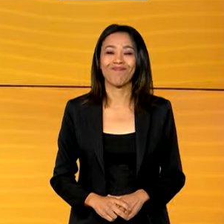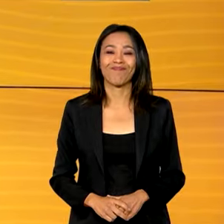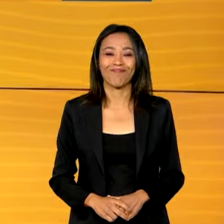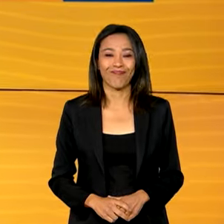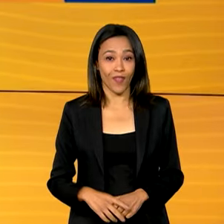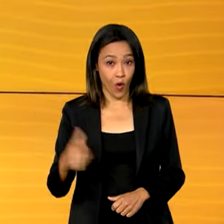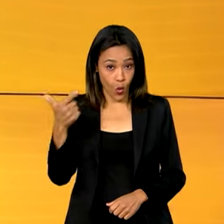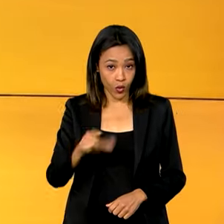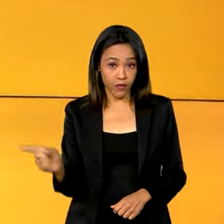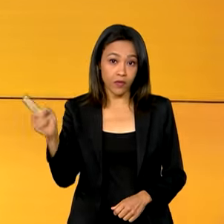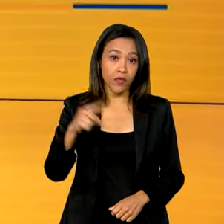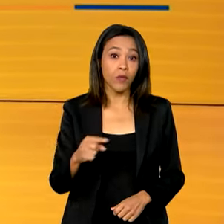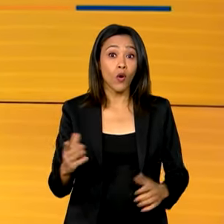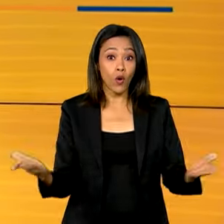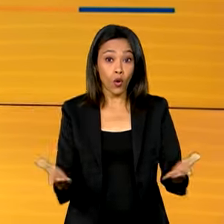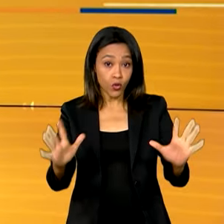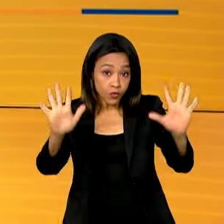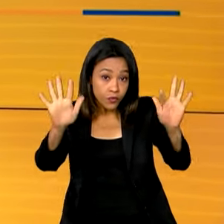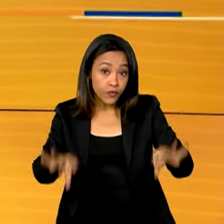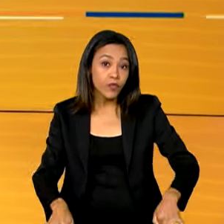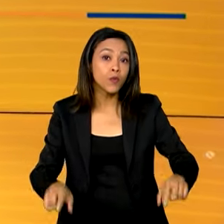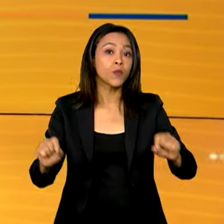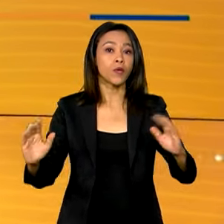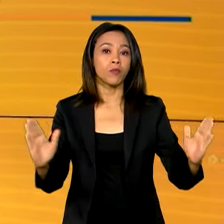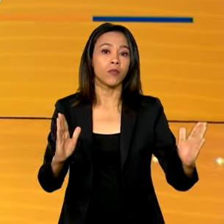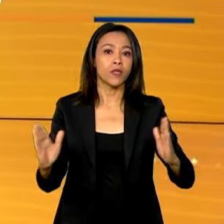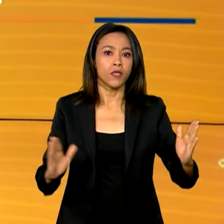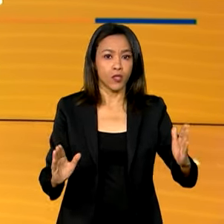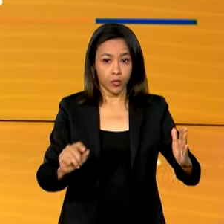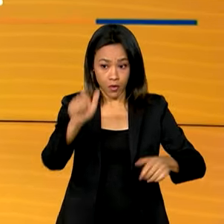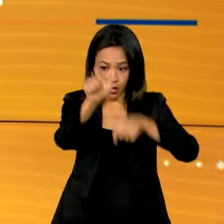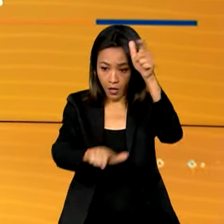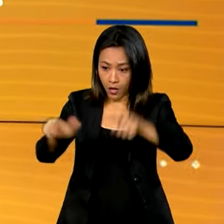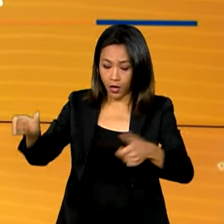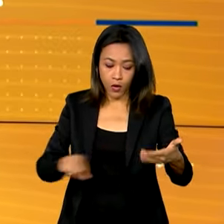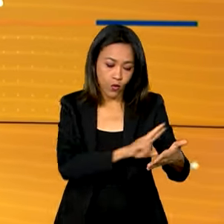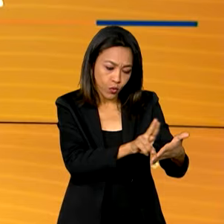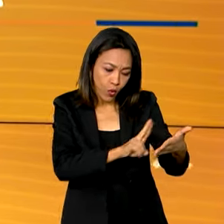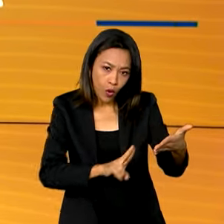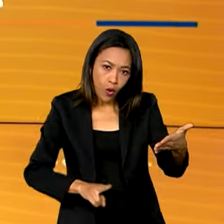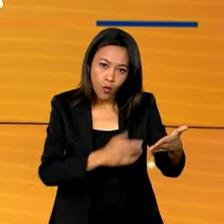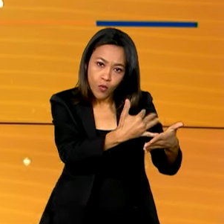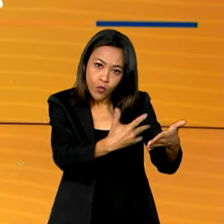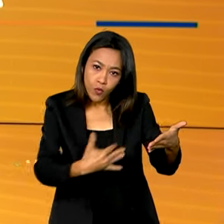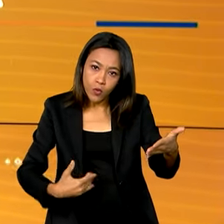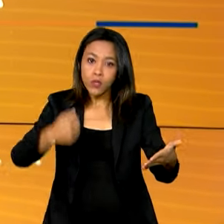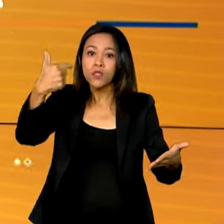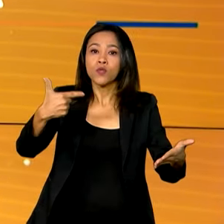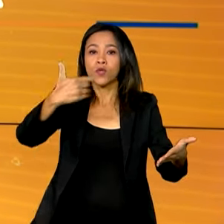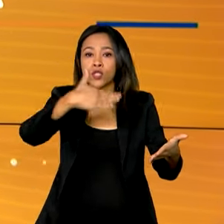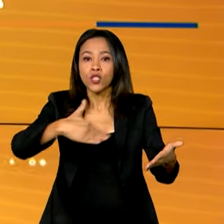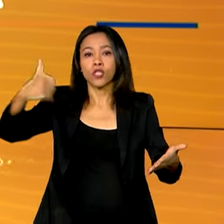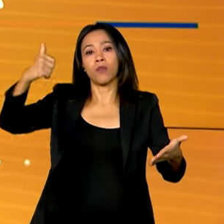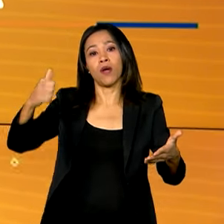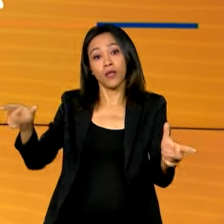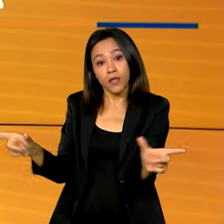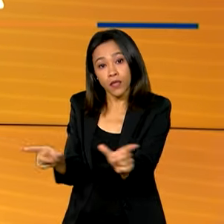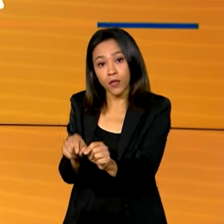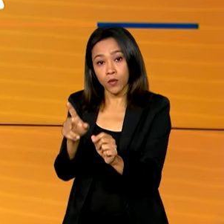Estamos de volta e termina hoje o prazo para que os candidatos pré-selecionados na segunda chamada do ProUni